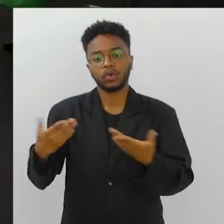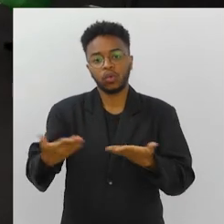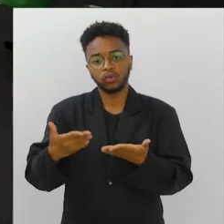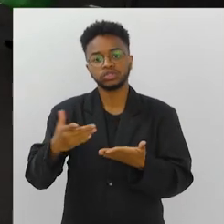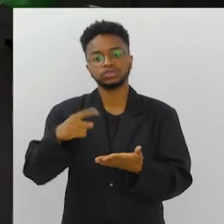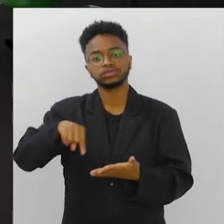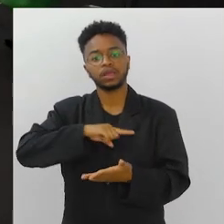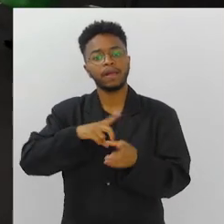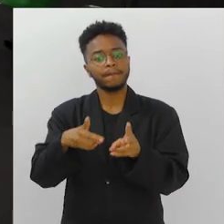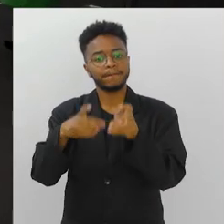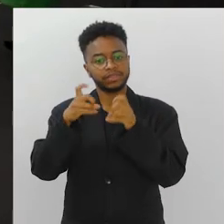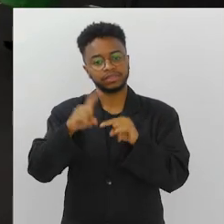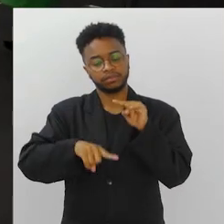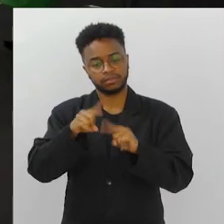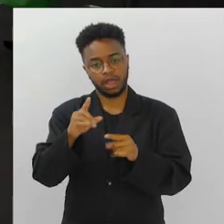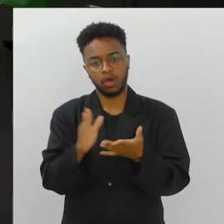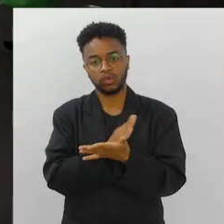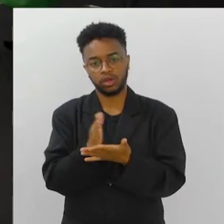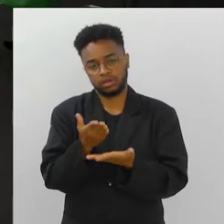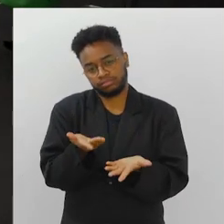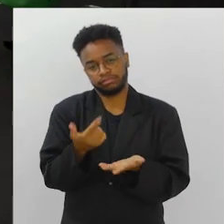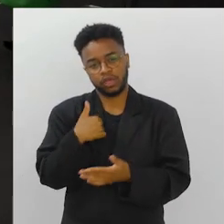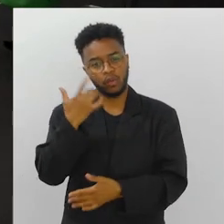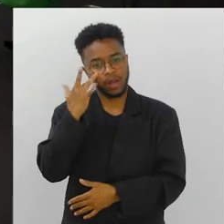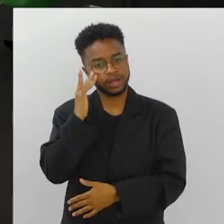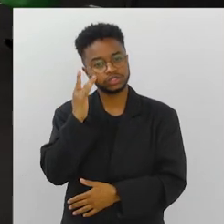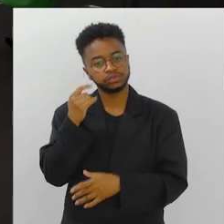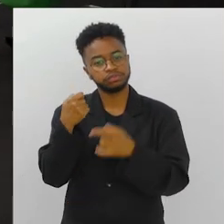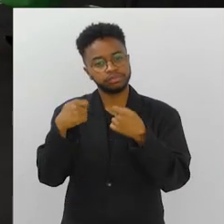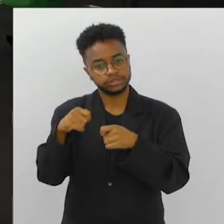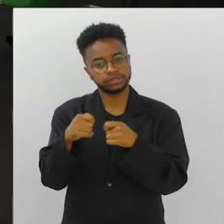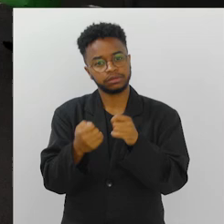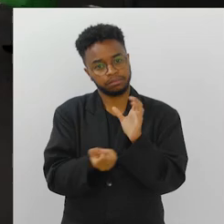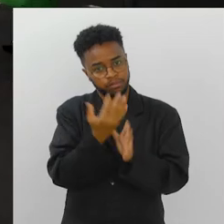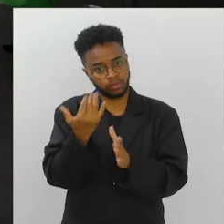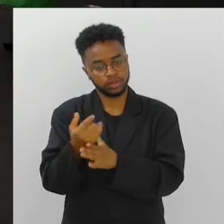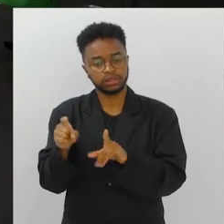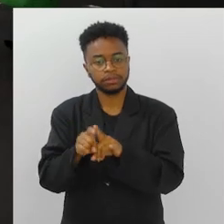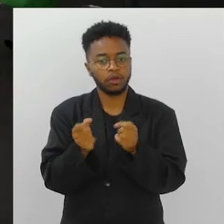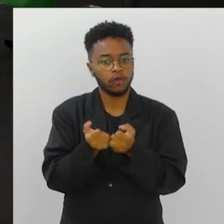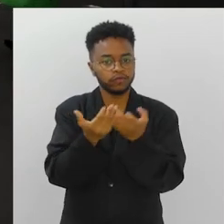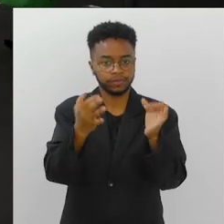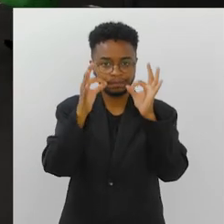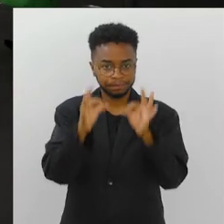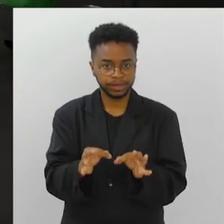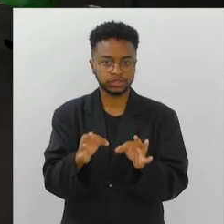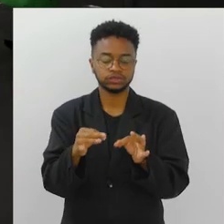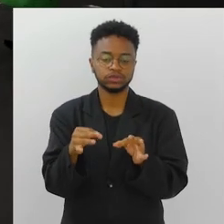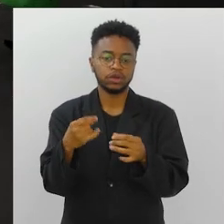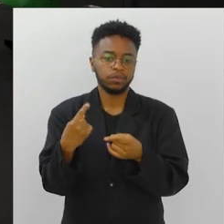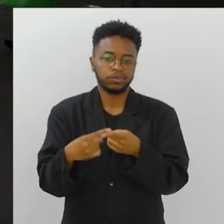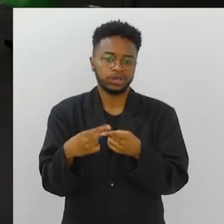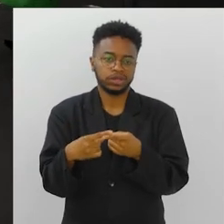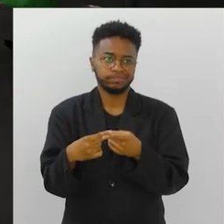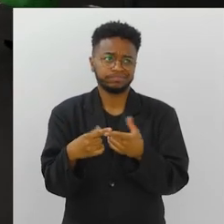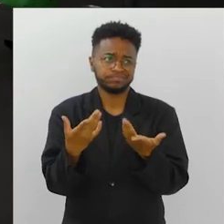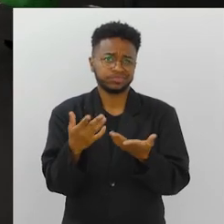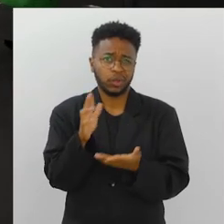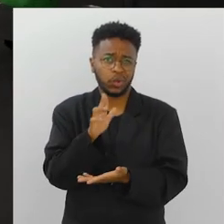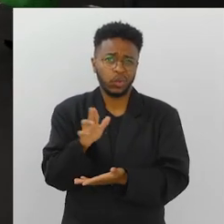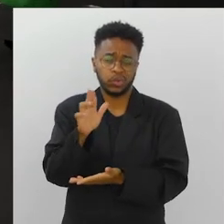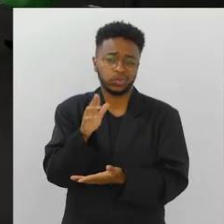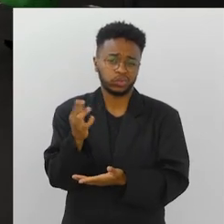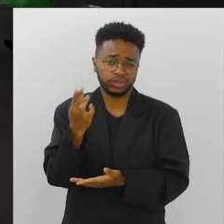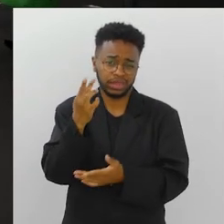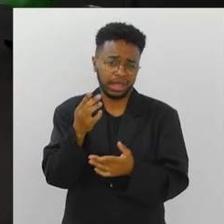a gente já vê em alguns produtos, aí eu acho que ele tem que ser produzido e ofertado mesmo, esses pop-ups de coisas que não são tão